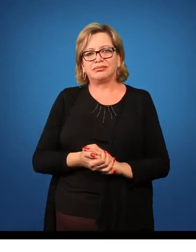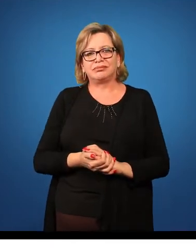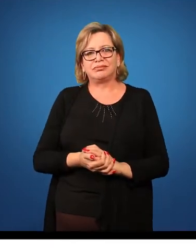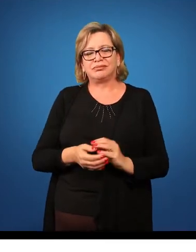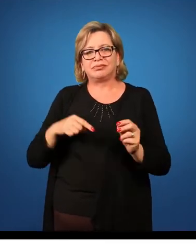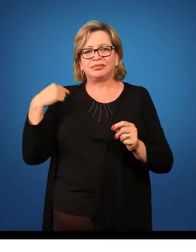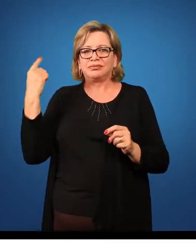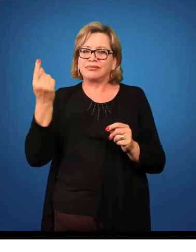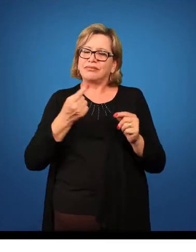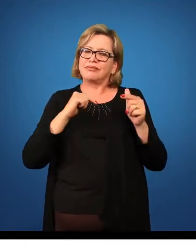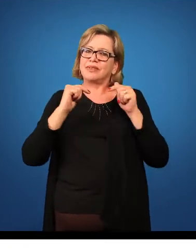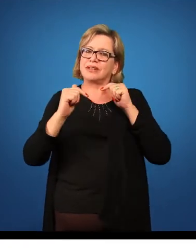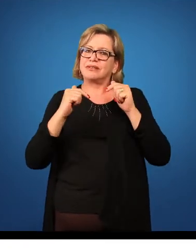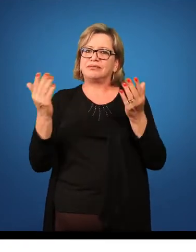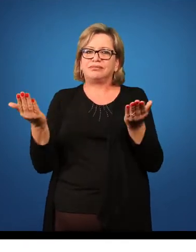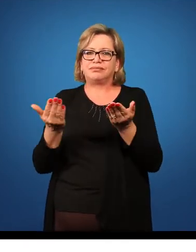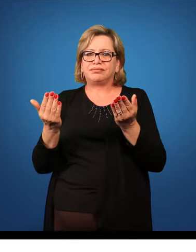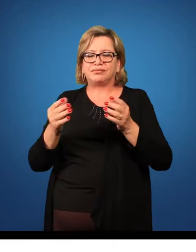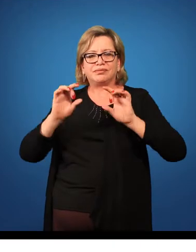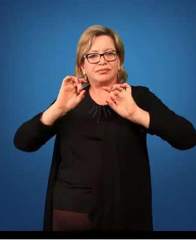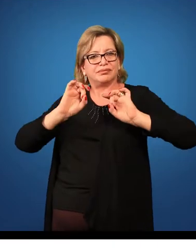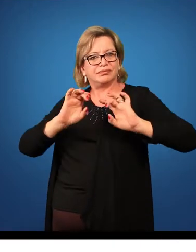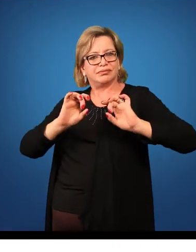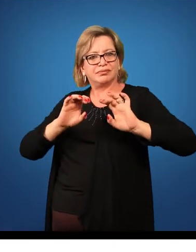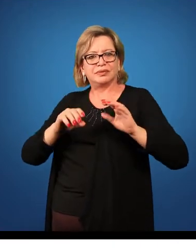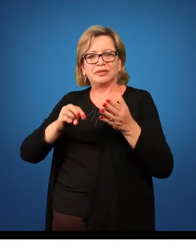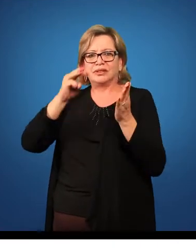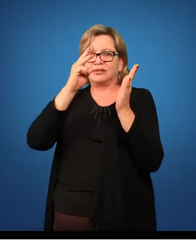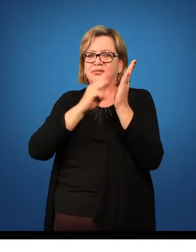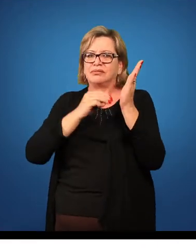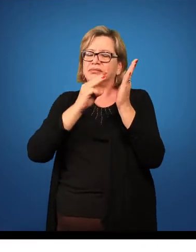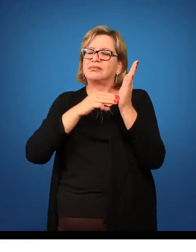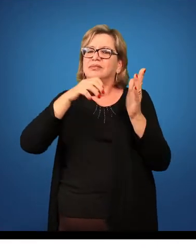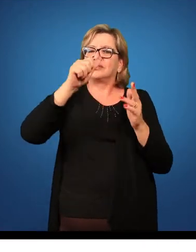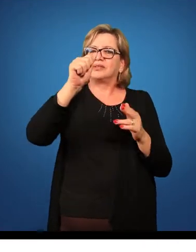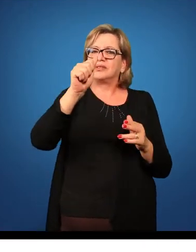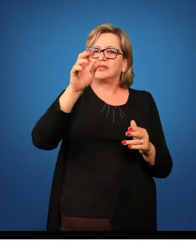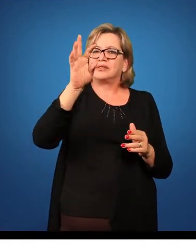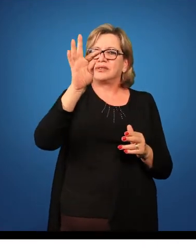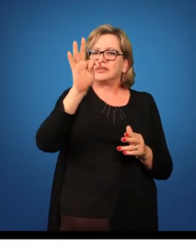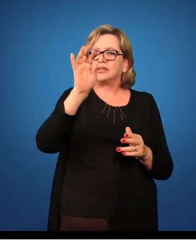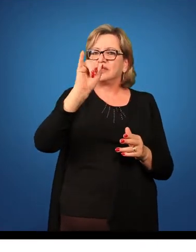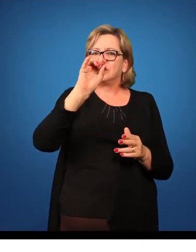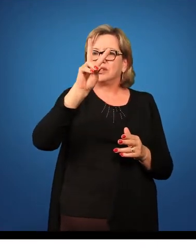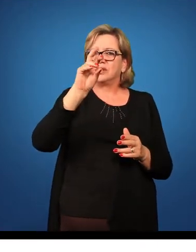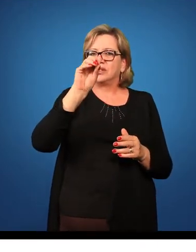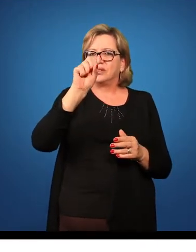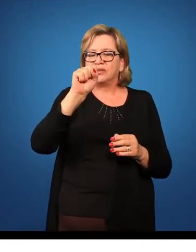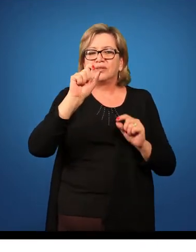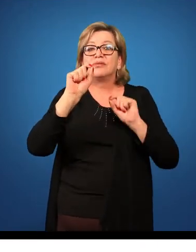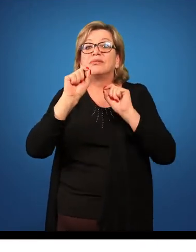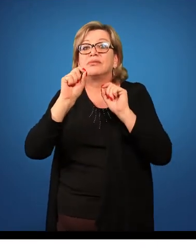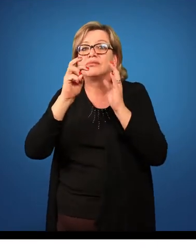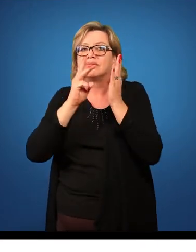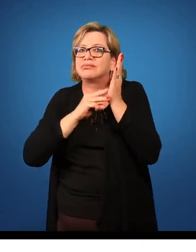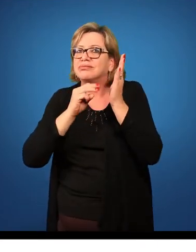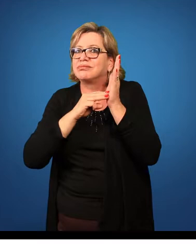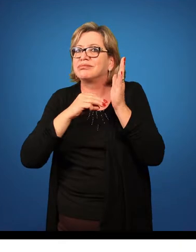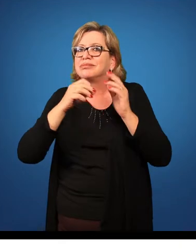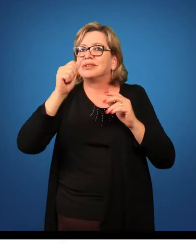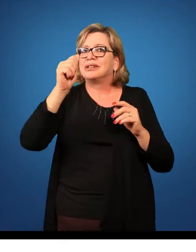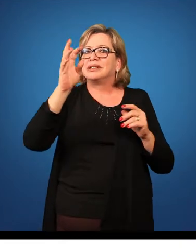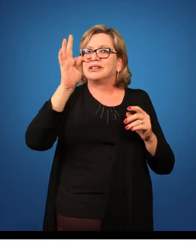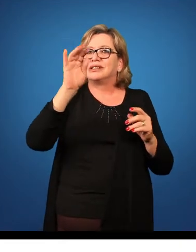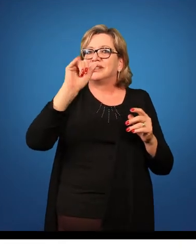A gente vai trabalhar nesse momento mais especificamente com métodos ativos. Então, o que seriam esses métodos ativos?